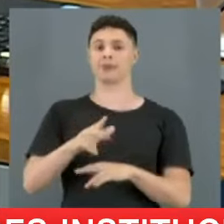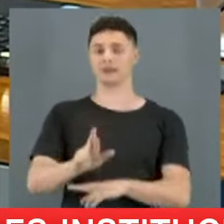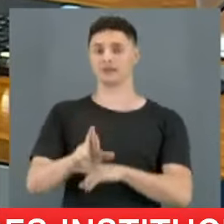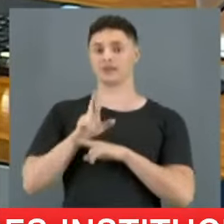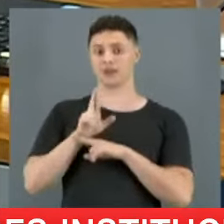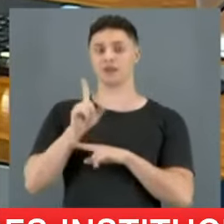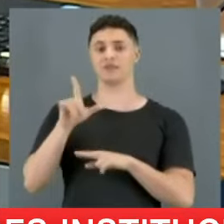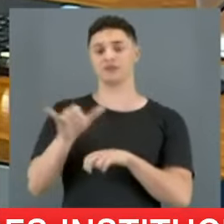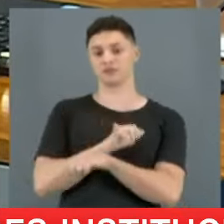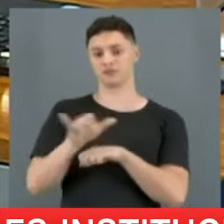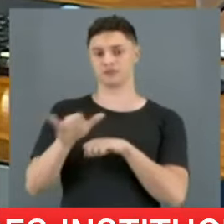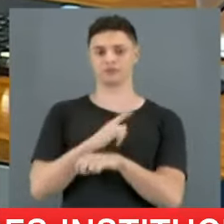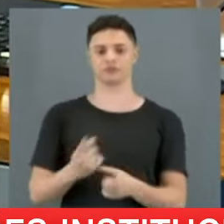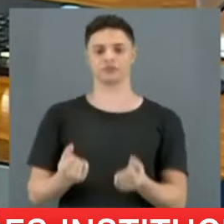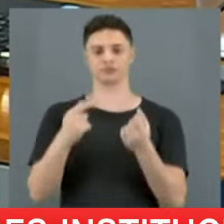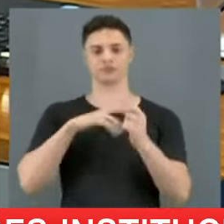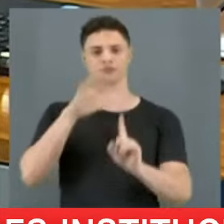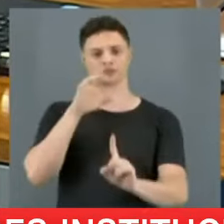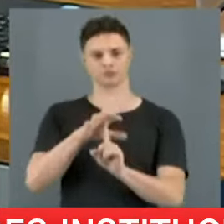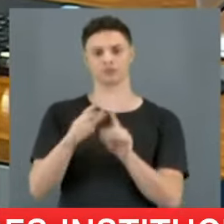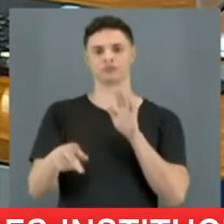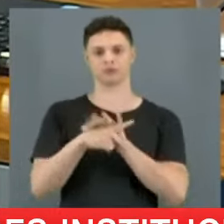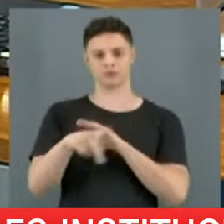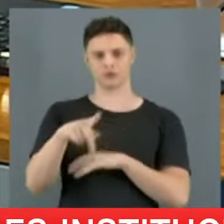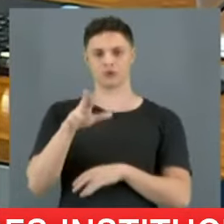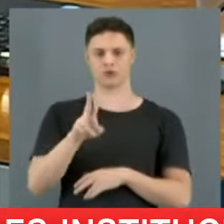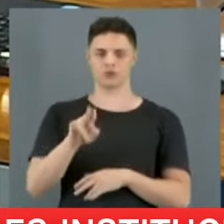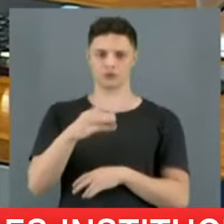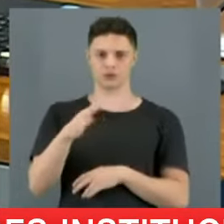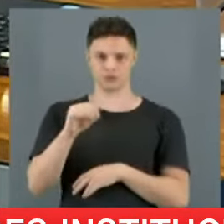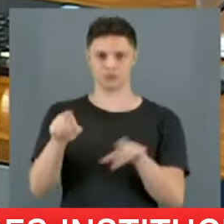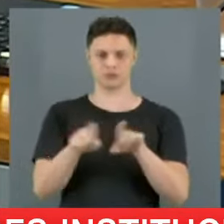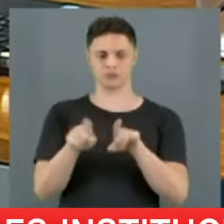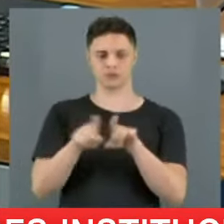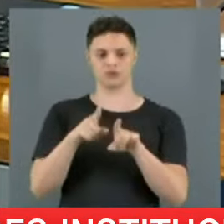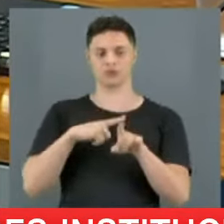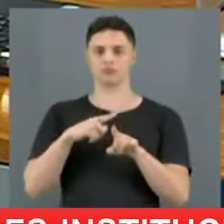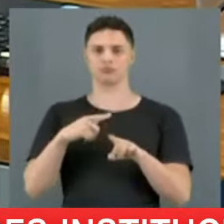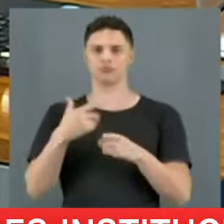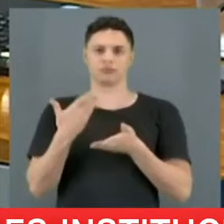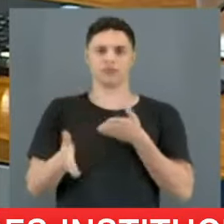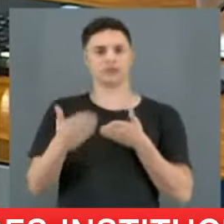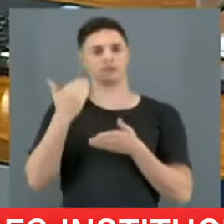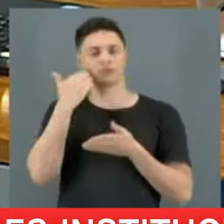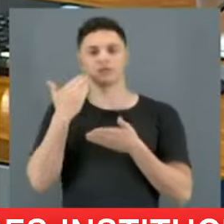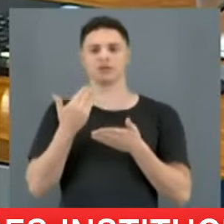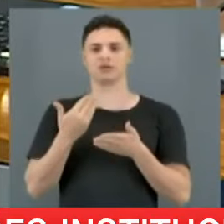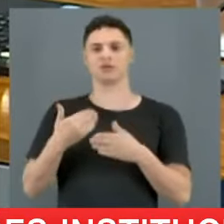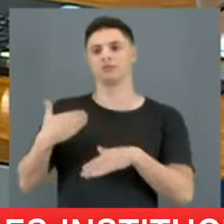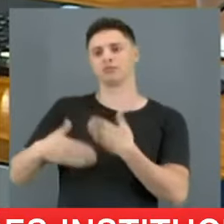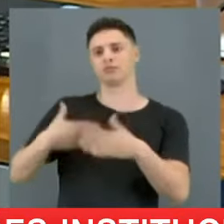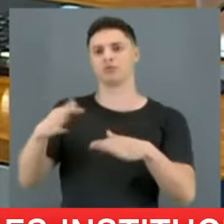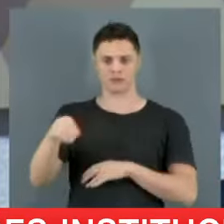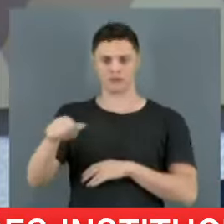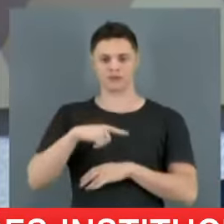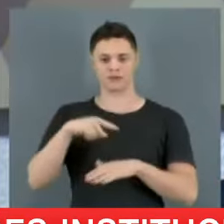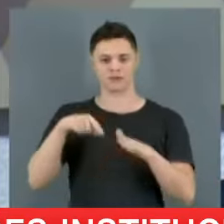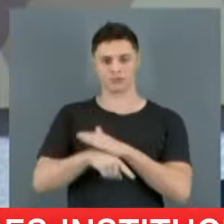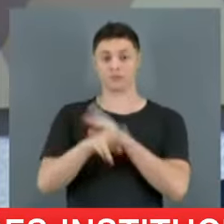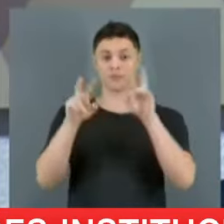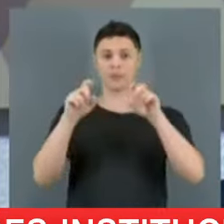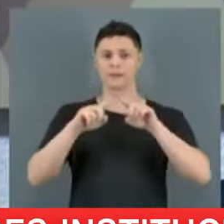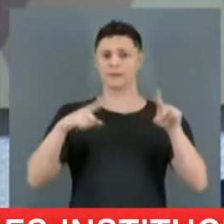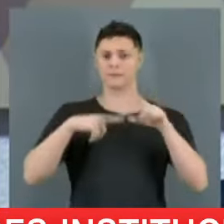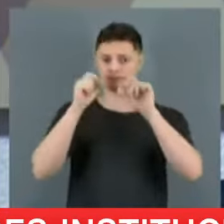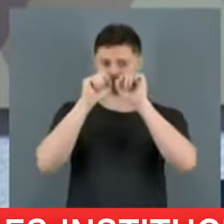segundo os especialistas, o que já é algo bastante preocupante. Existem vários condomínios, várias praias aí pelo Brasil afora,